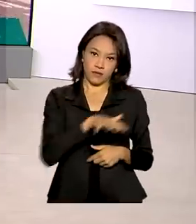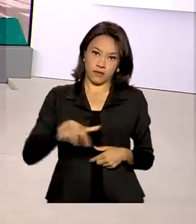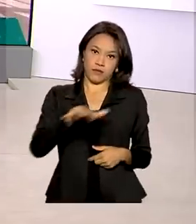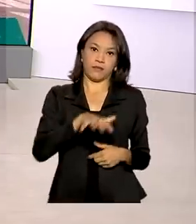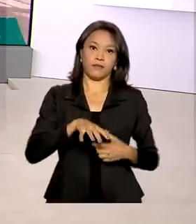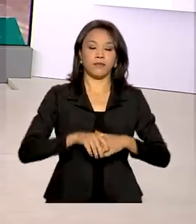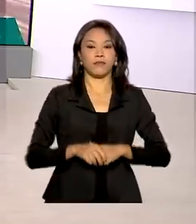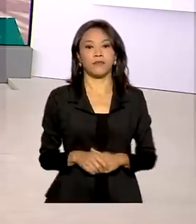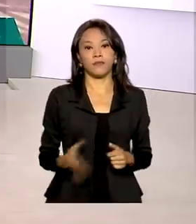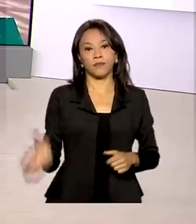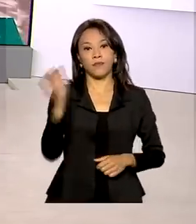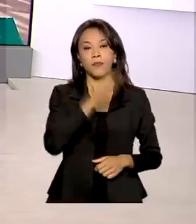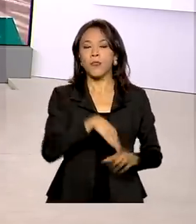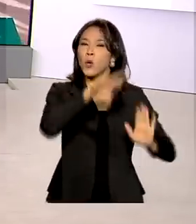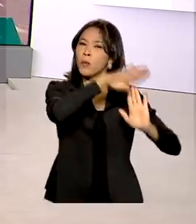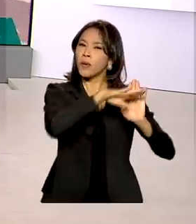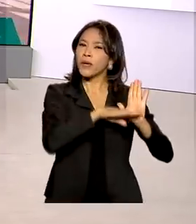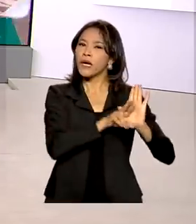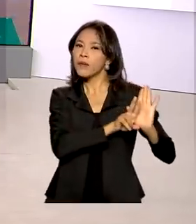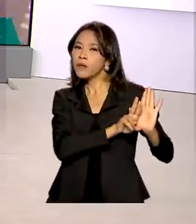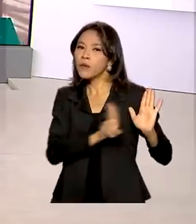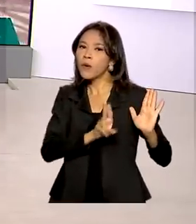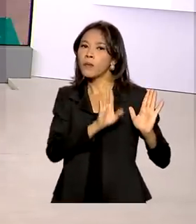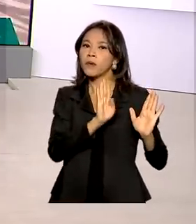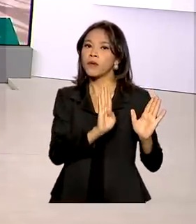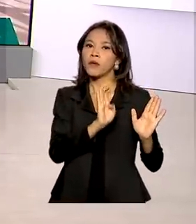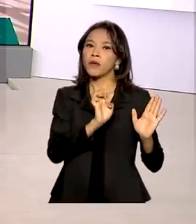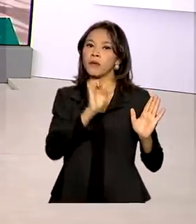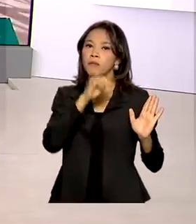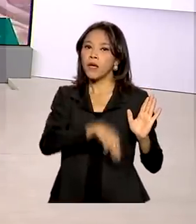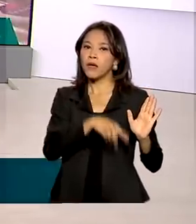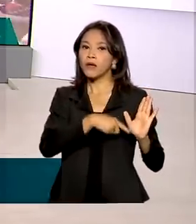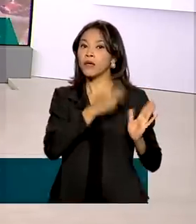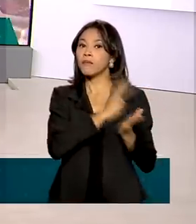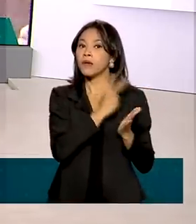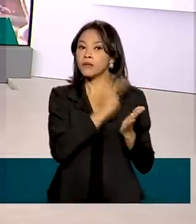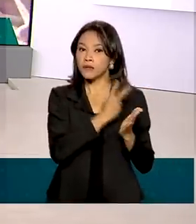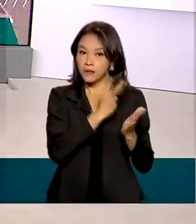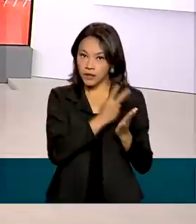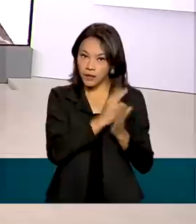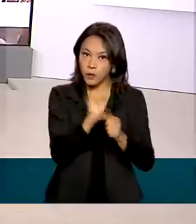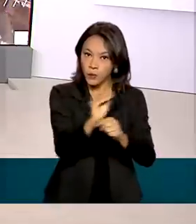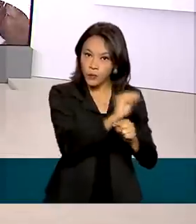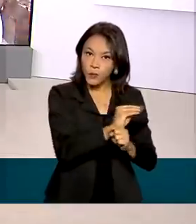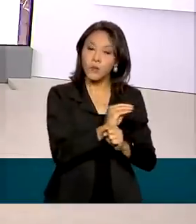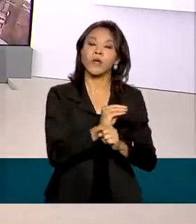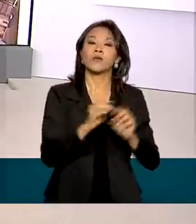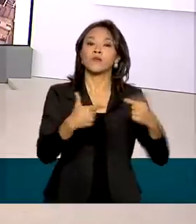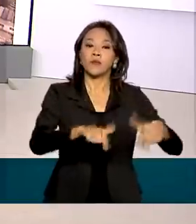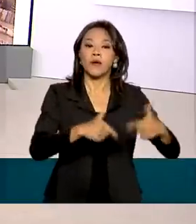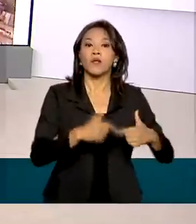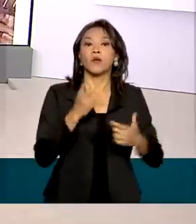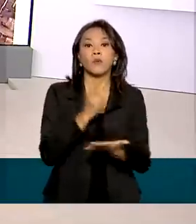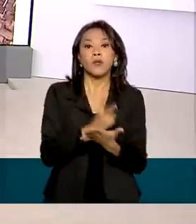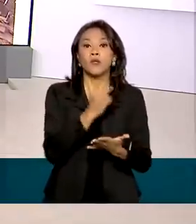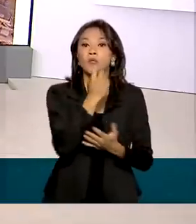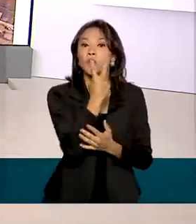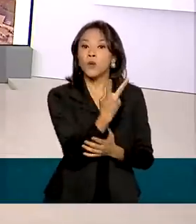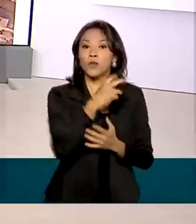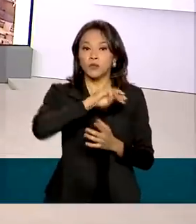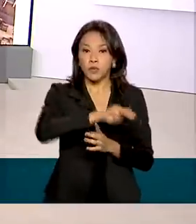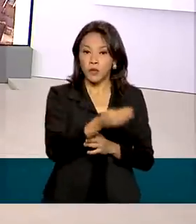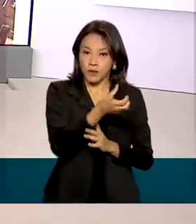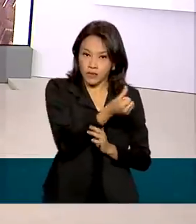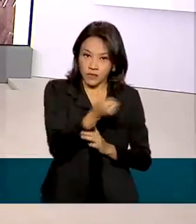O BEM, Programa Emergencial de Manutenção do Emprego e da Renda, preservou 2,6 milhões de empregos